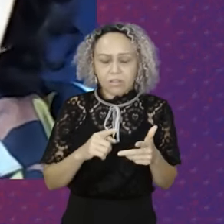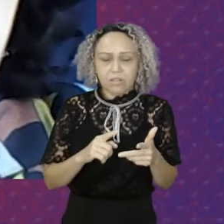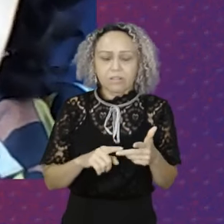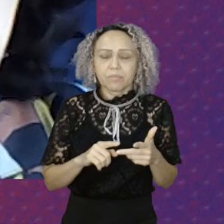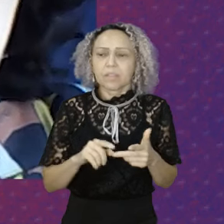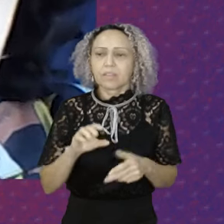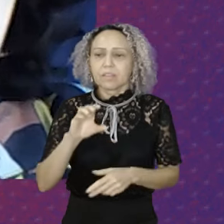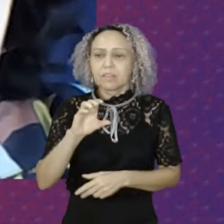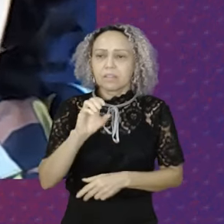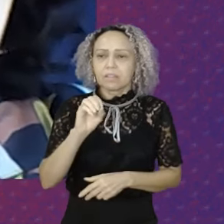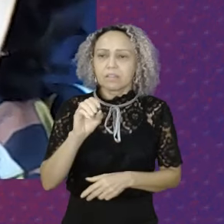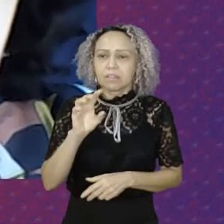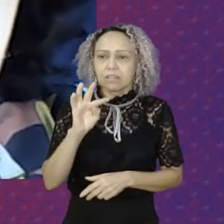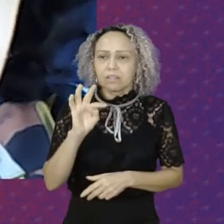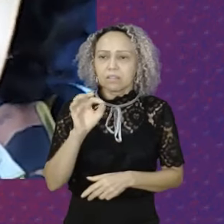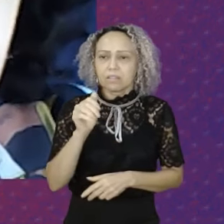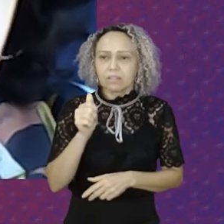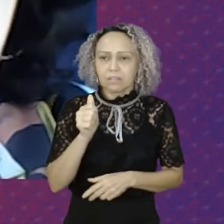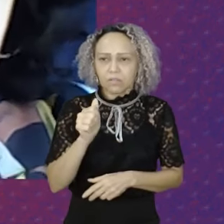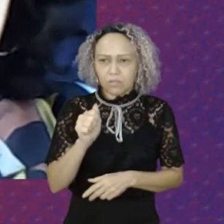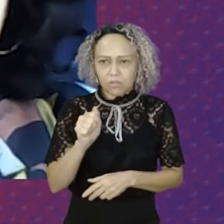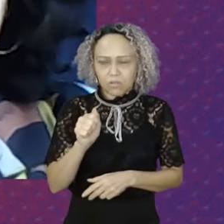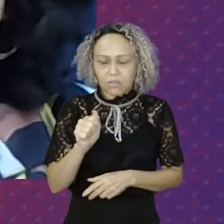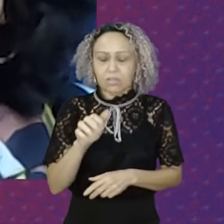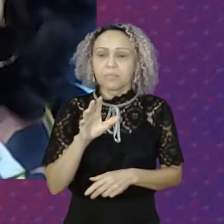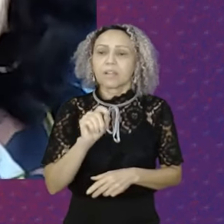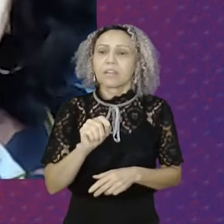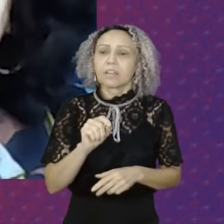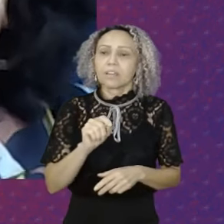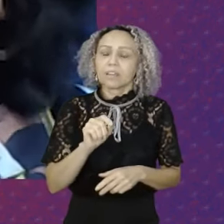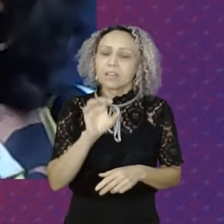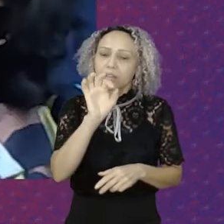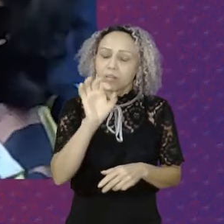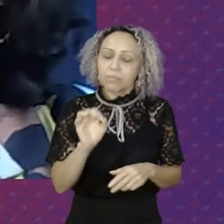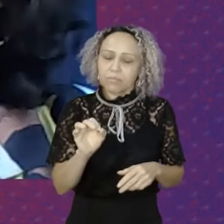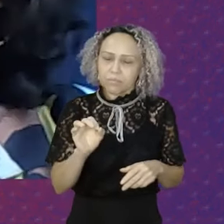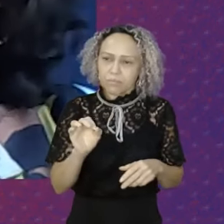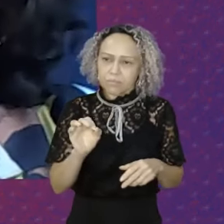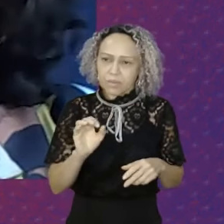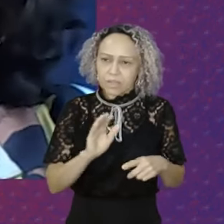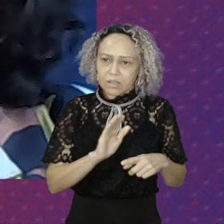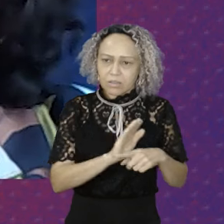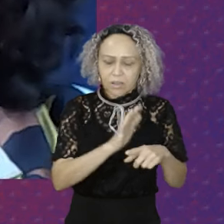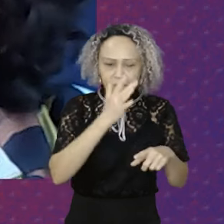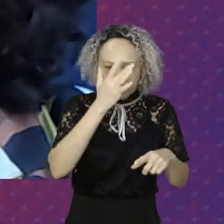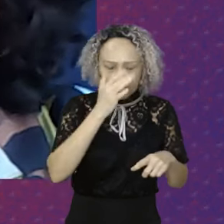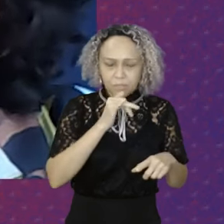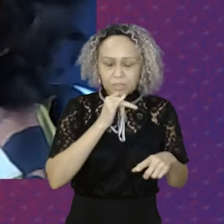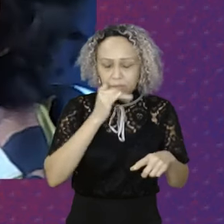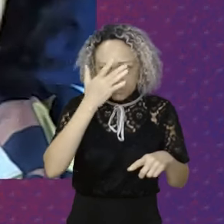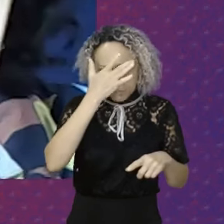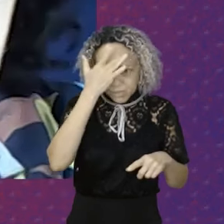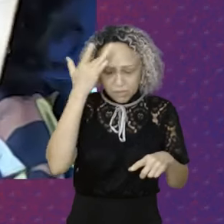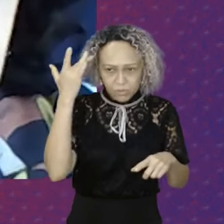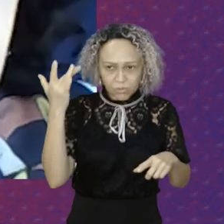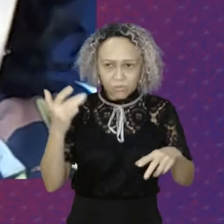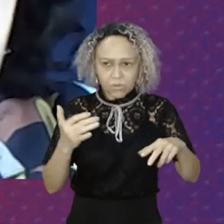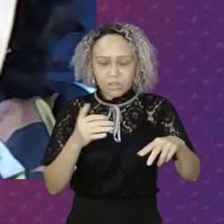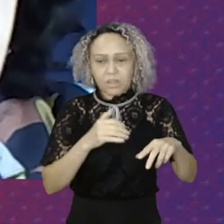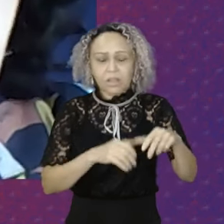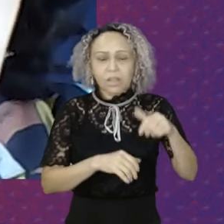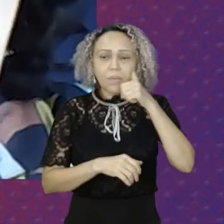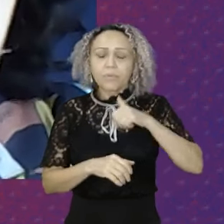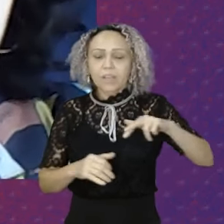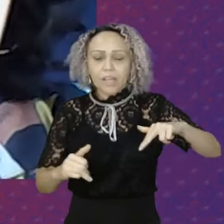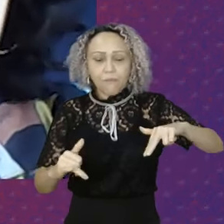Para vítimas De violência É Em Contratações Do poder público Então